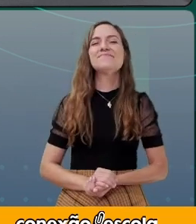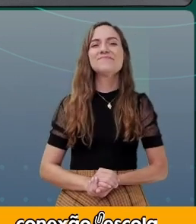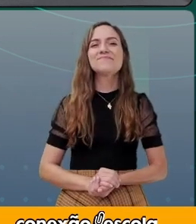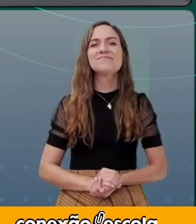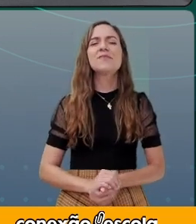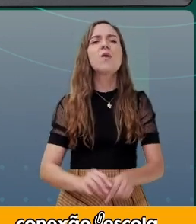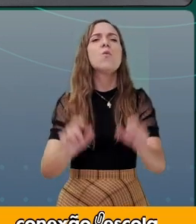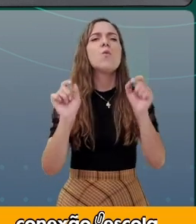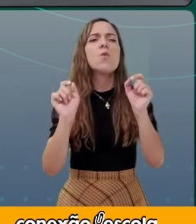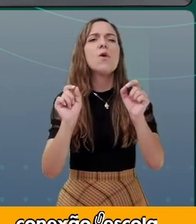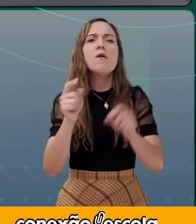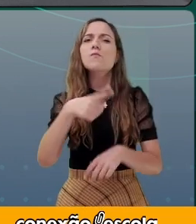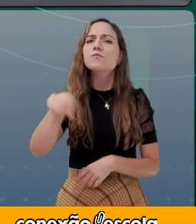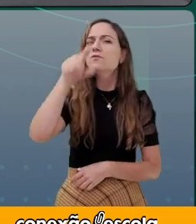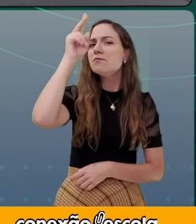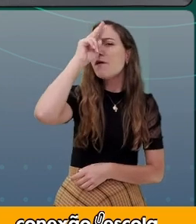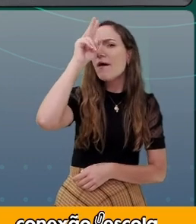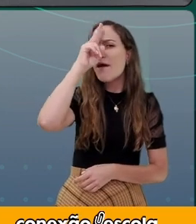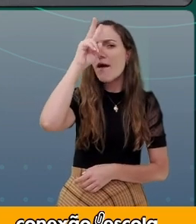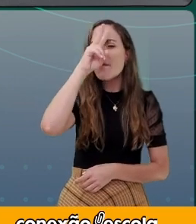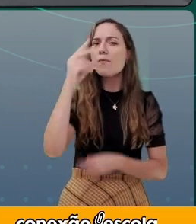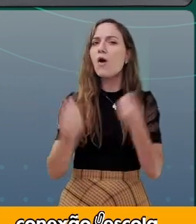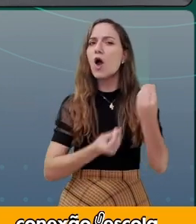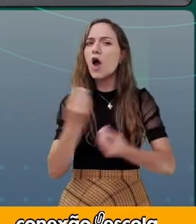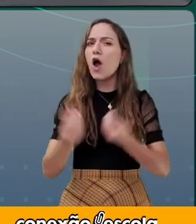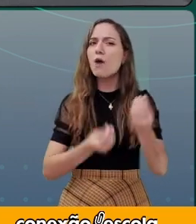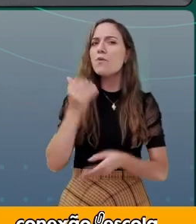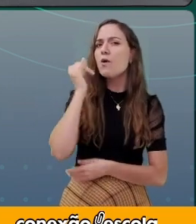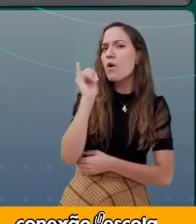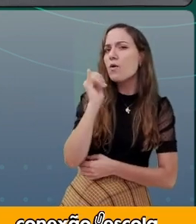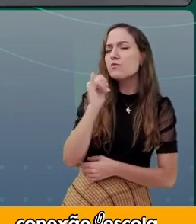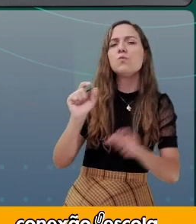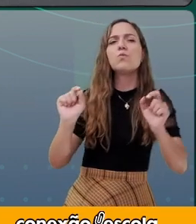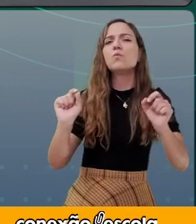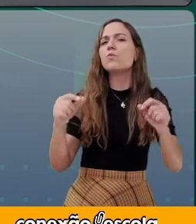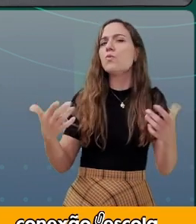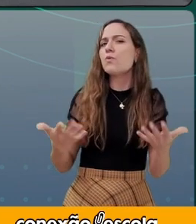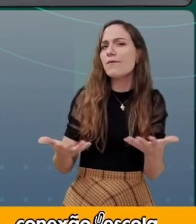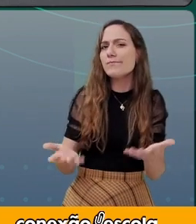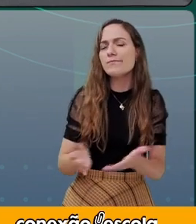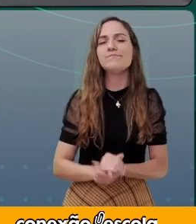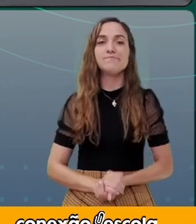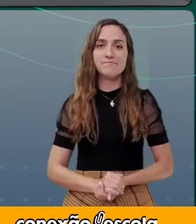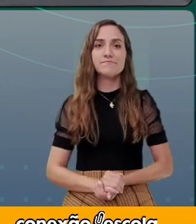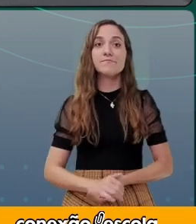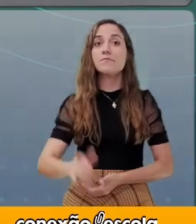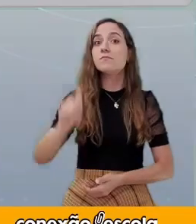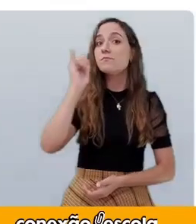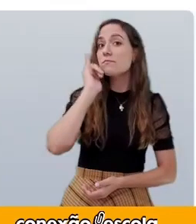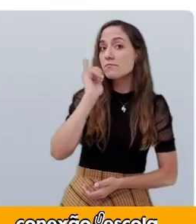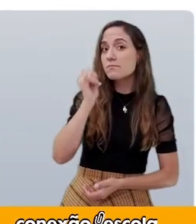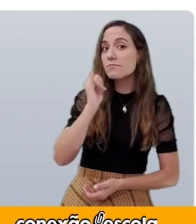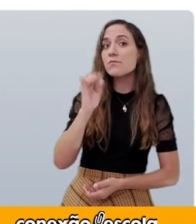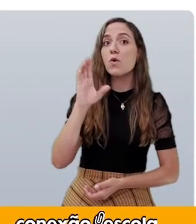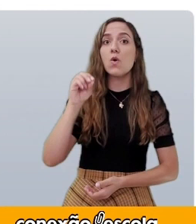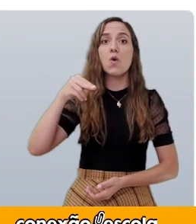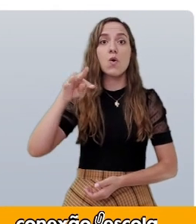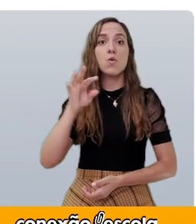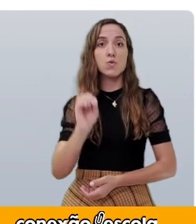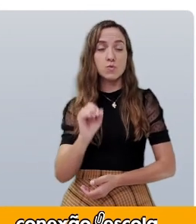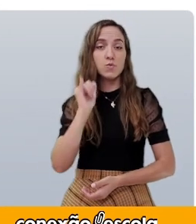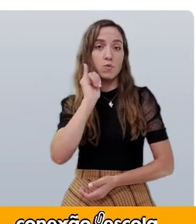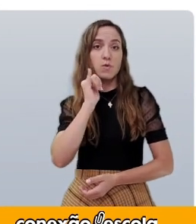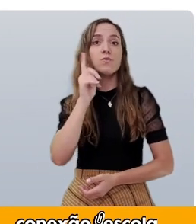O que você se recorda sobre os contos? O conto é um gênero